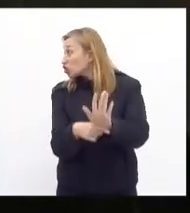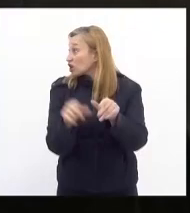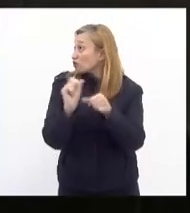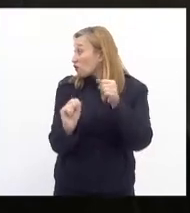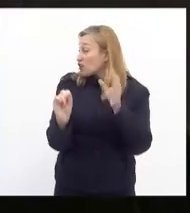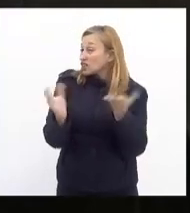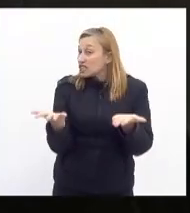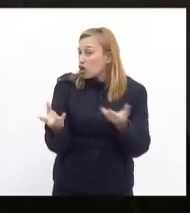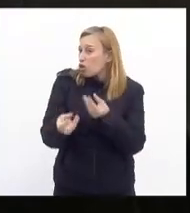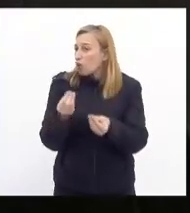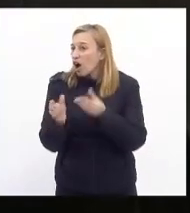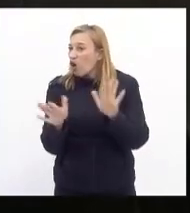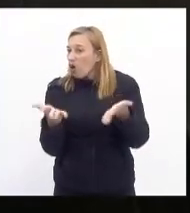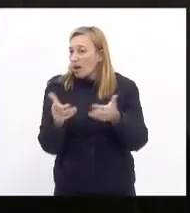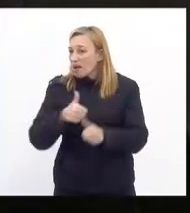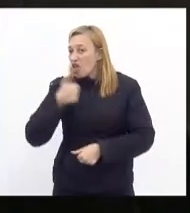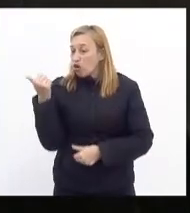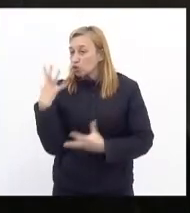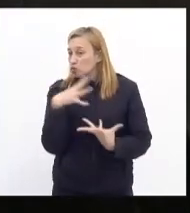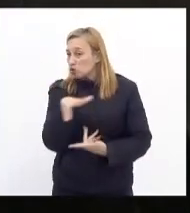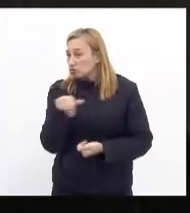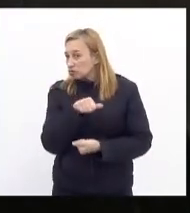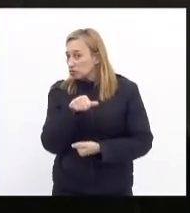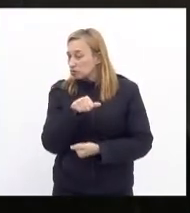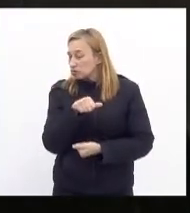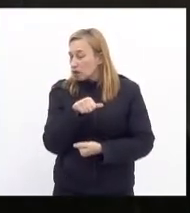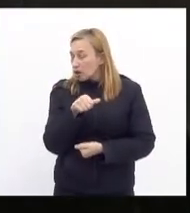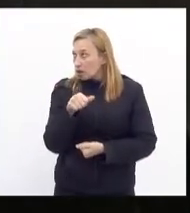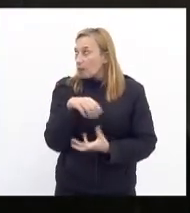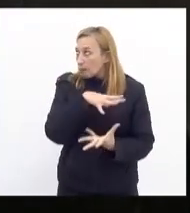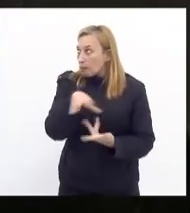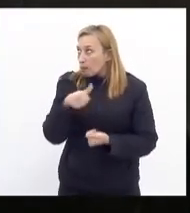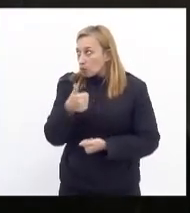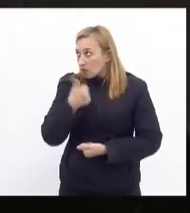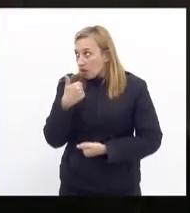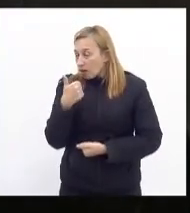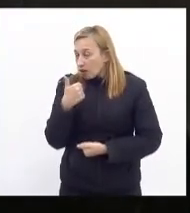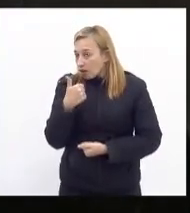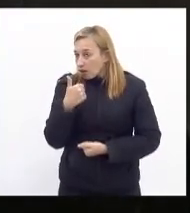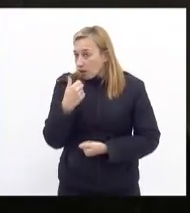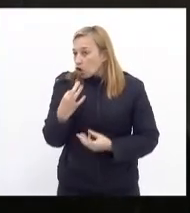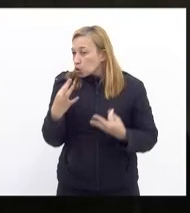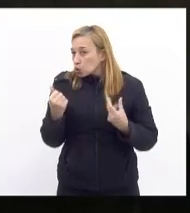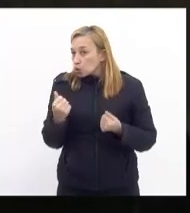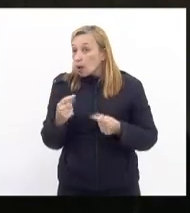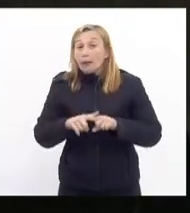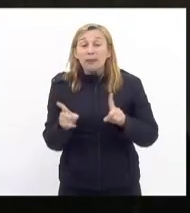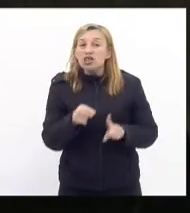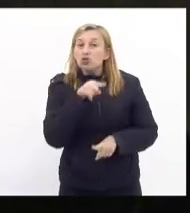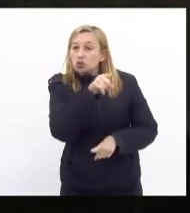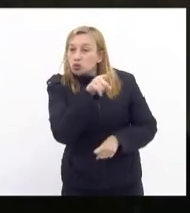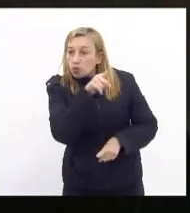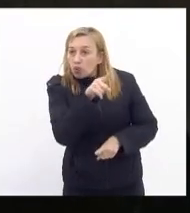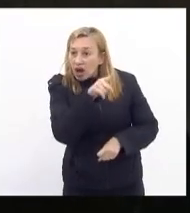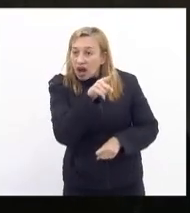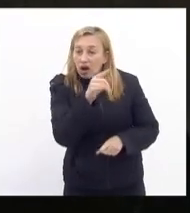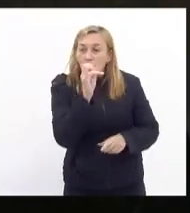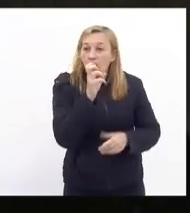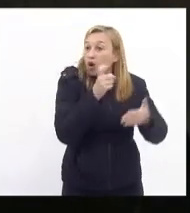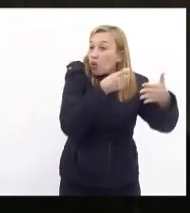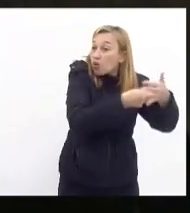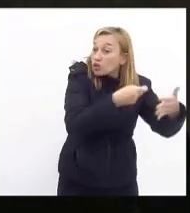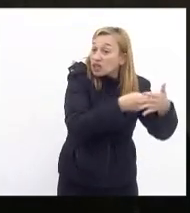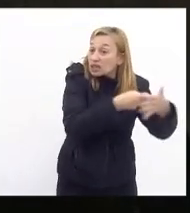fazer como se agora fosse o melhor do mundo agora é o melhor do mundo agora faz tudo mas quando os caras lá colocam uma denúncia